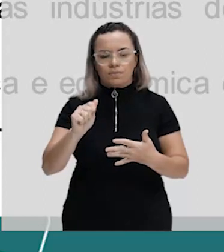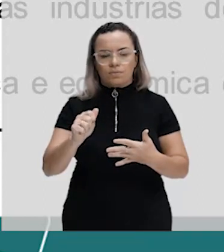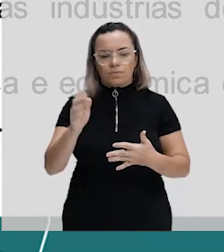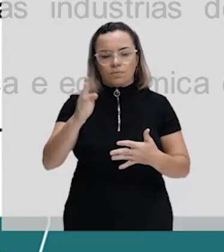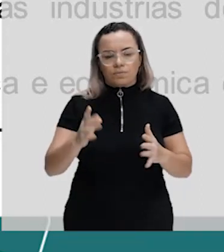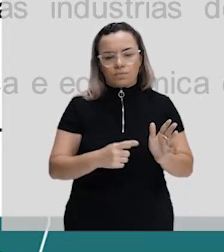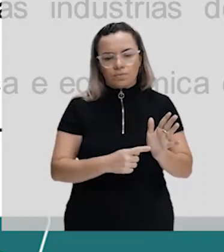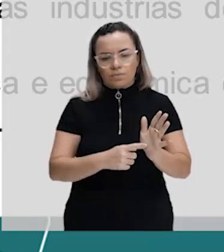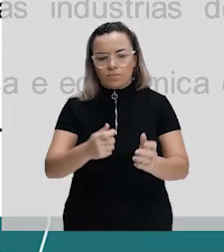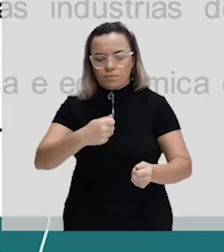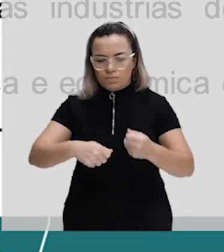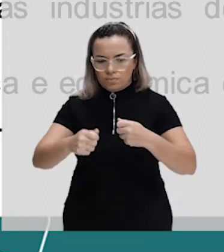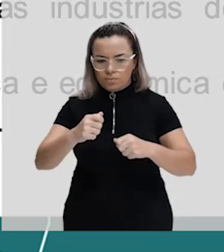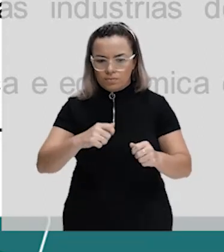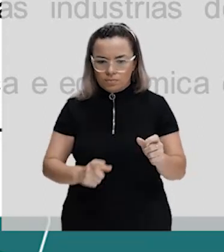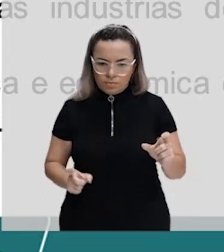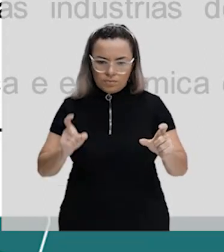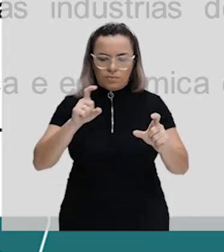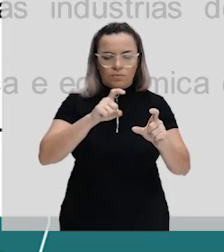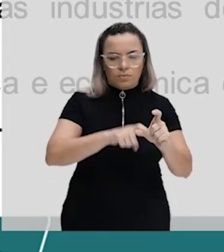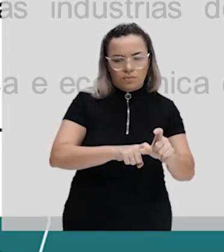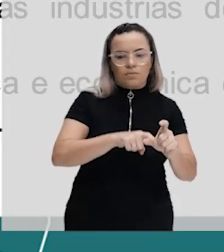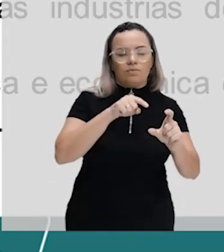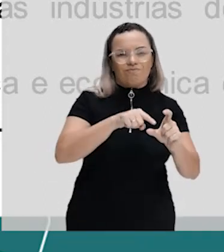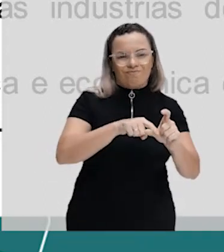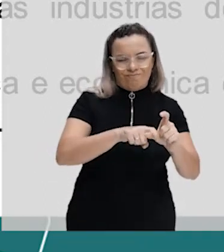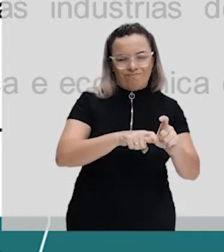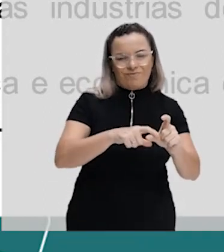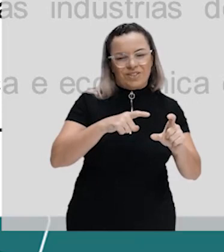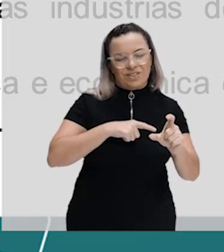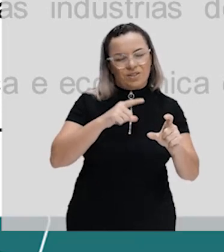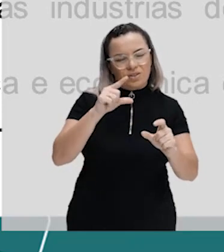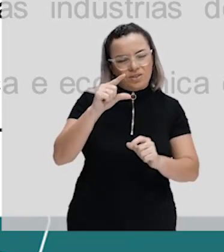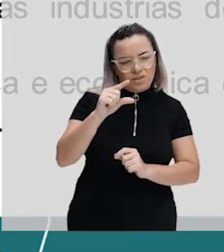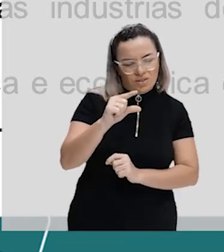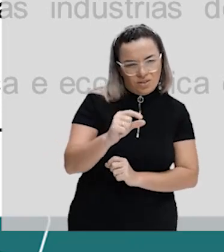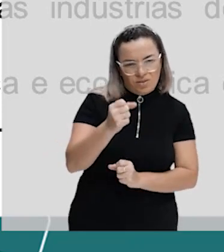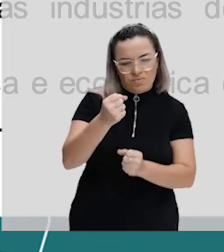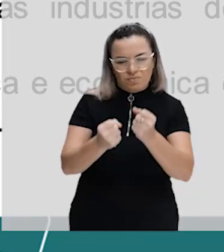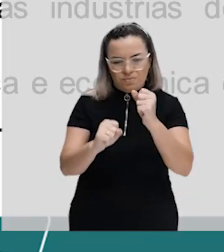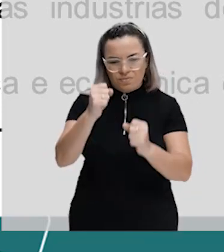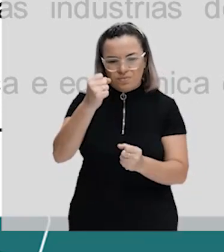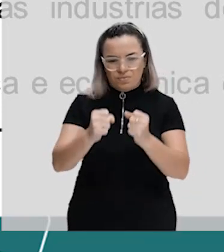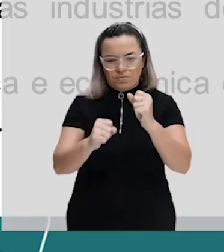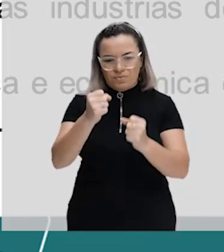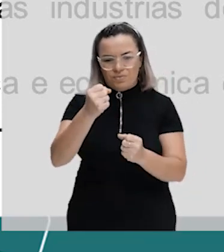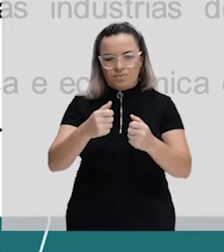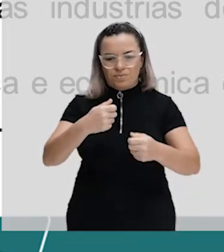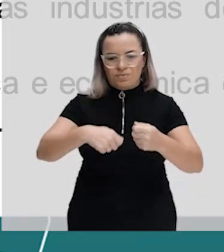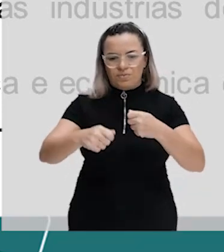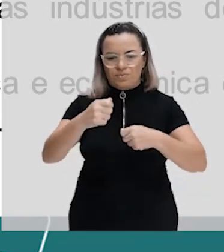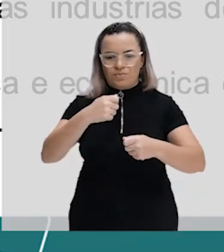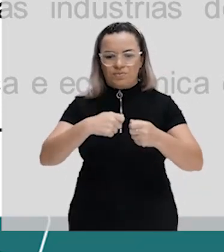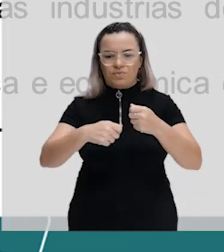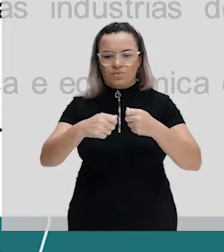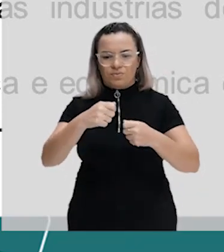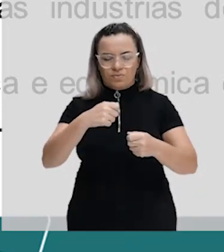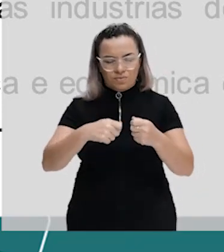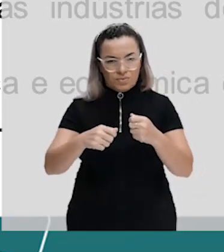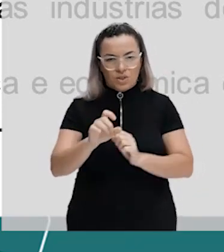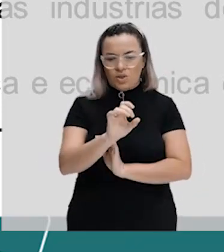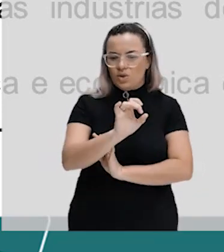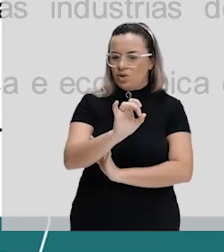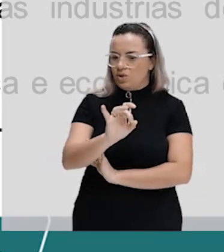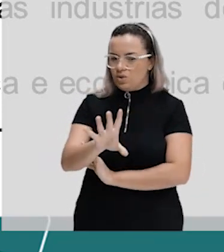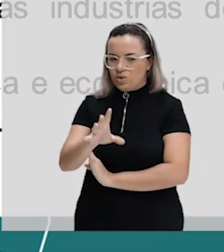apresenta uma economia dependente, pois possui um baixo índice de industrialização com economia proveniente